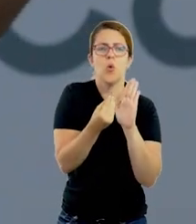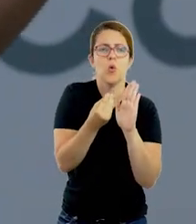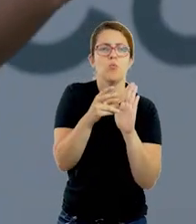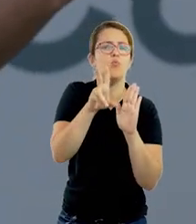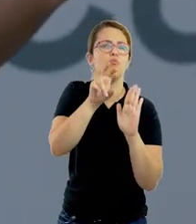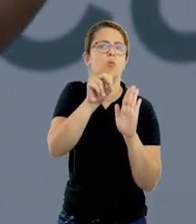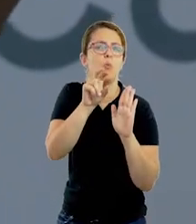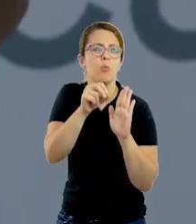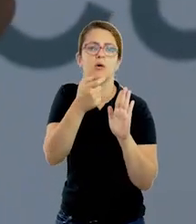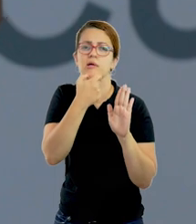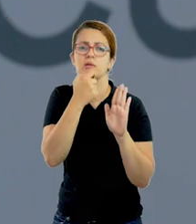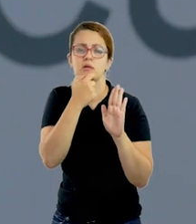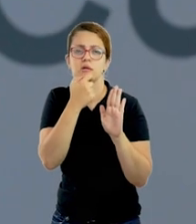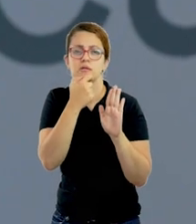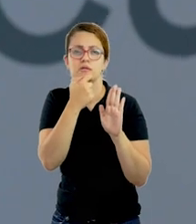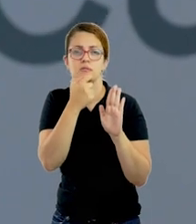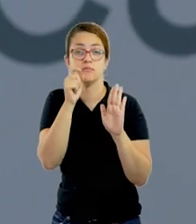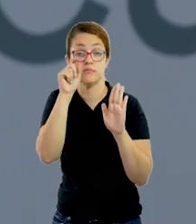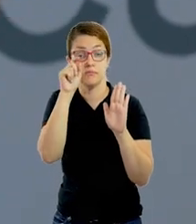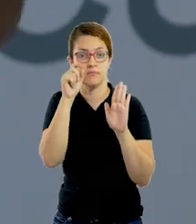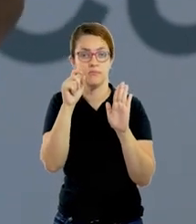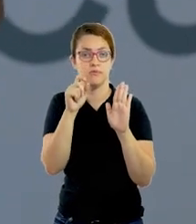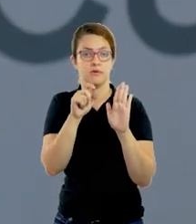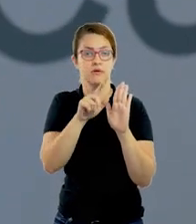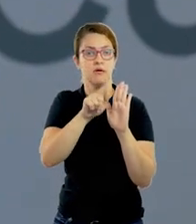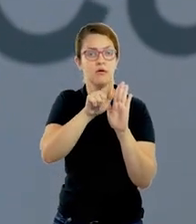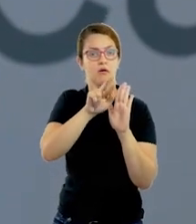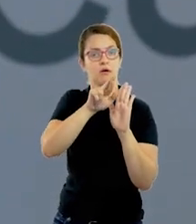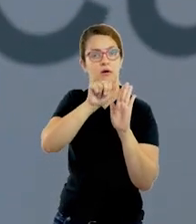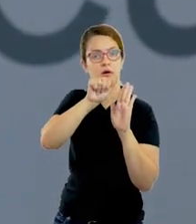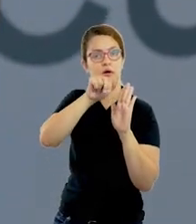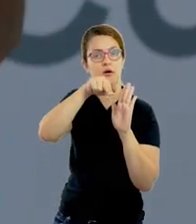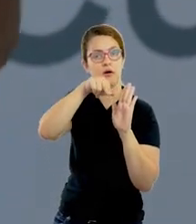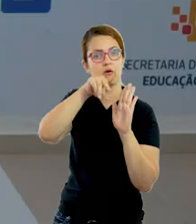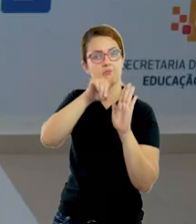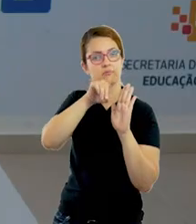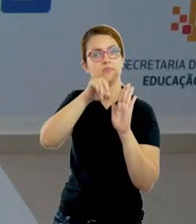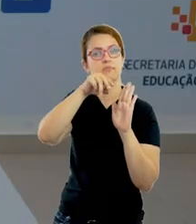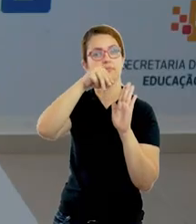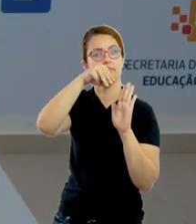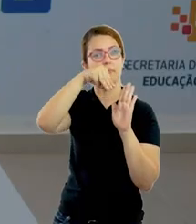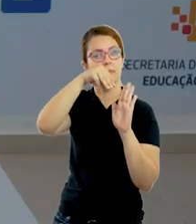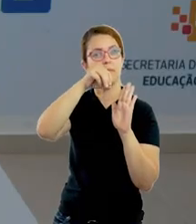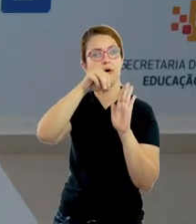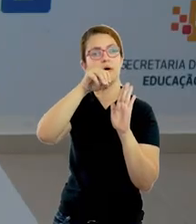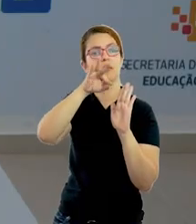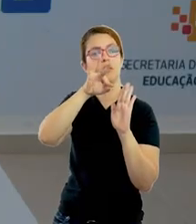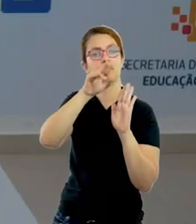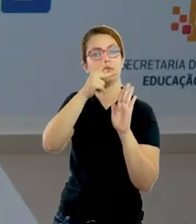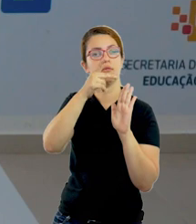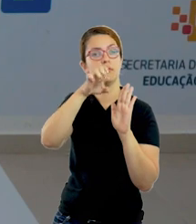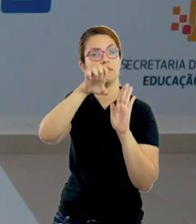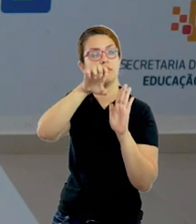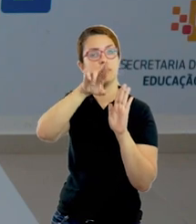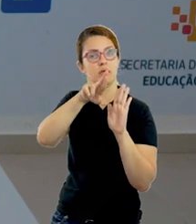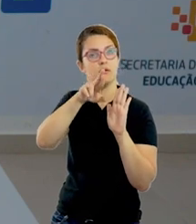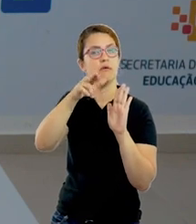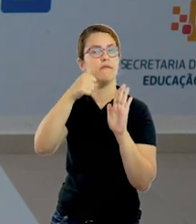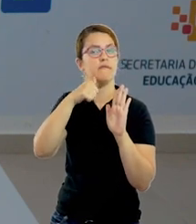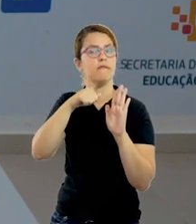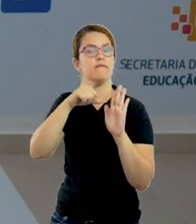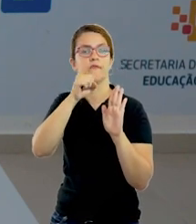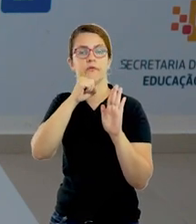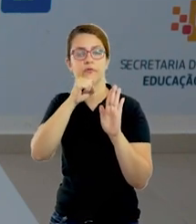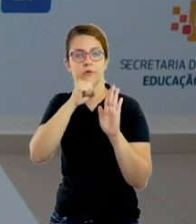como é que eu falo avô e avó em inglês? Avô, eu vou falar grandpa. Grandpa. E